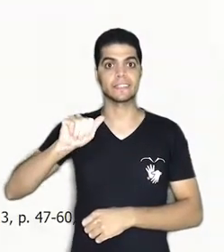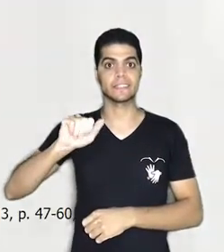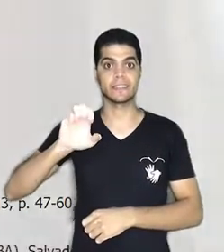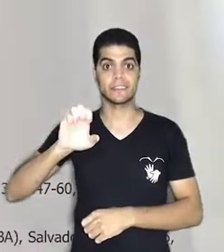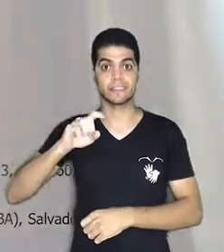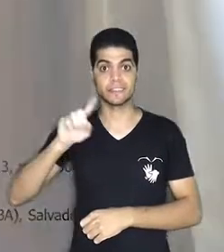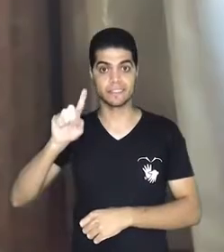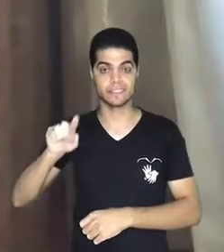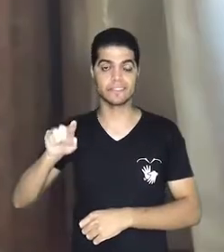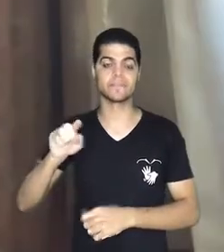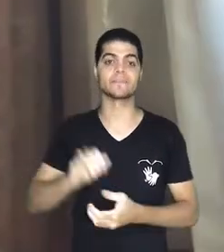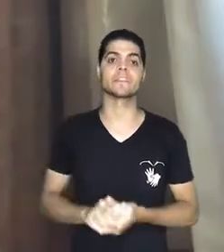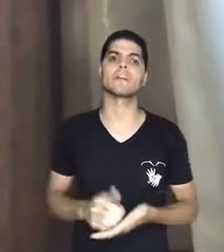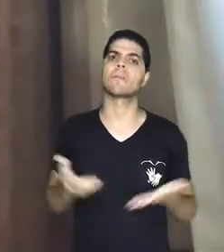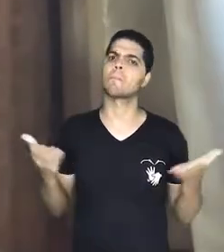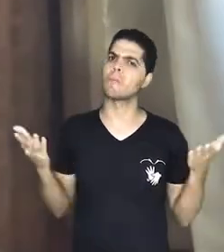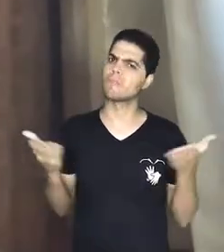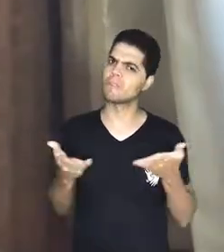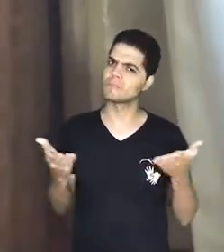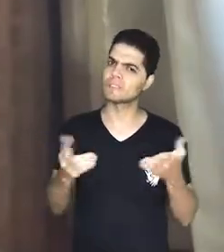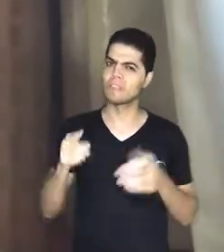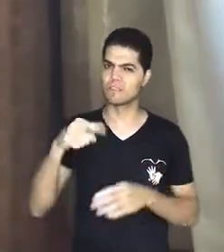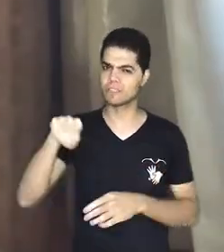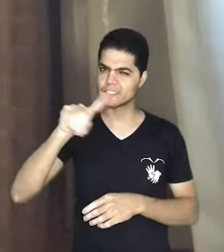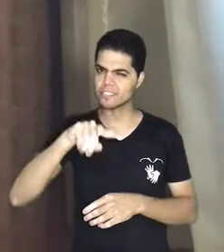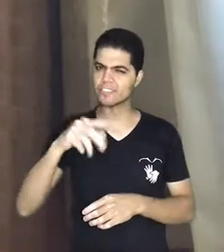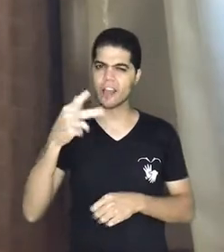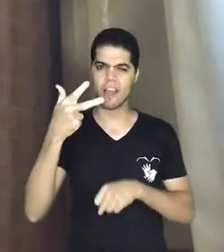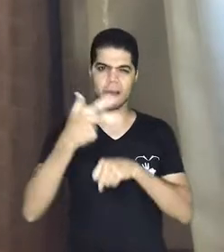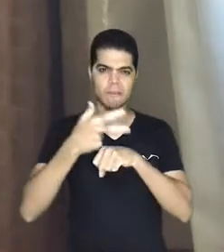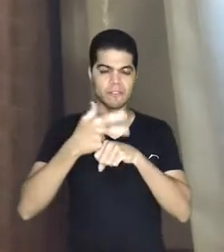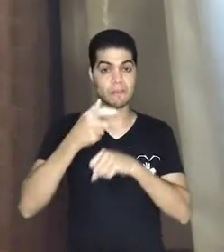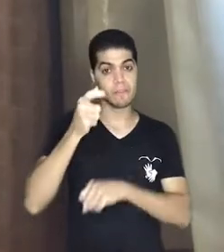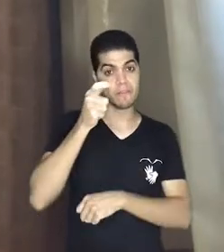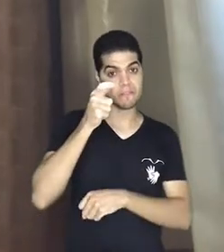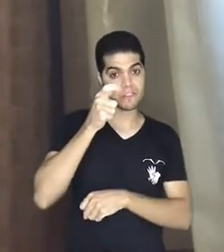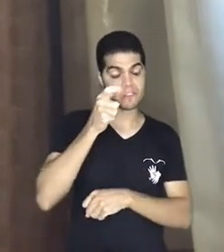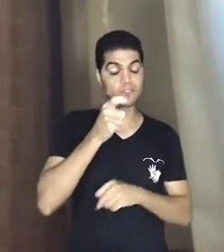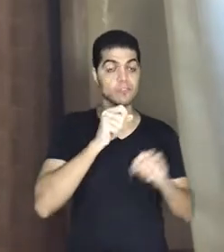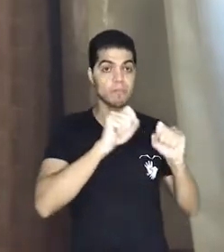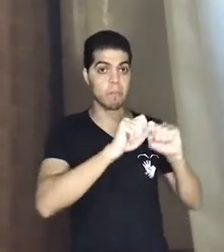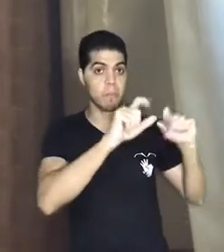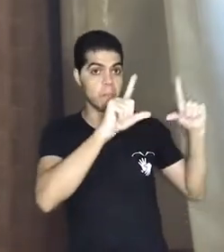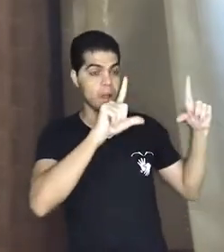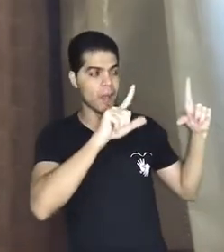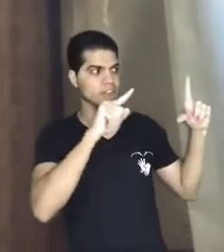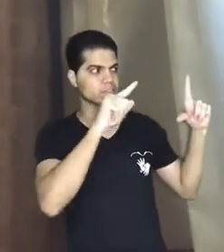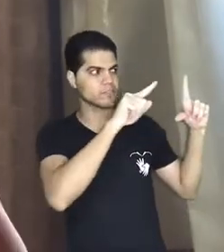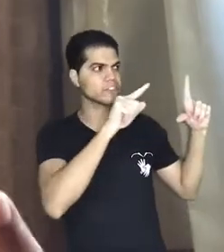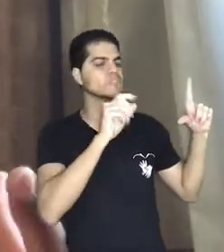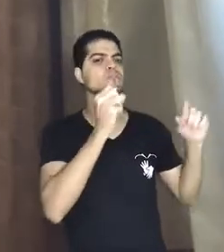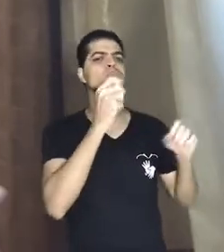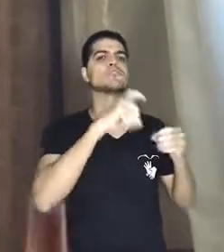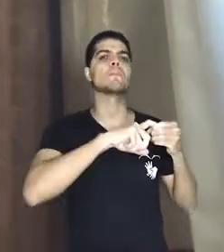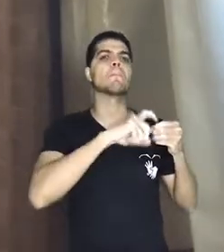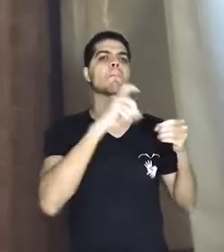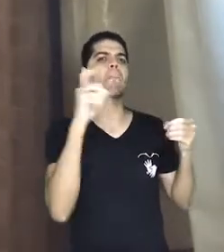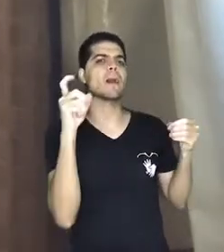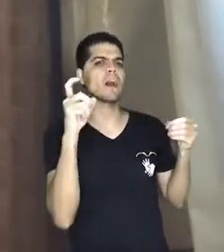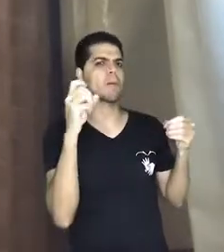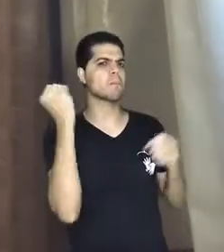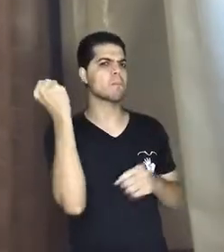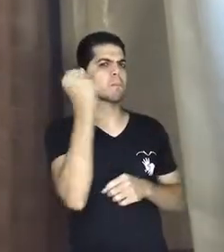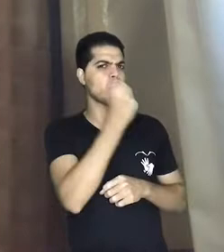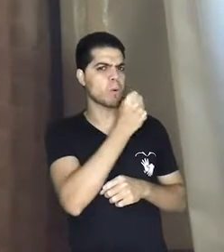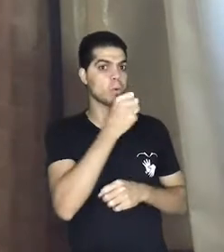Bom, então vamos lá. Você já deu uma entrevista ou ouvido falar do quadro Independência ou Morte de Pedro Américo. A imagem ilustrada